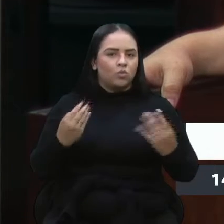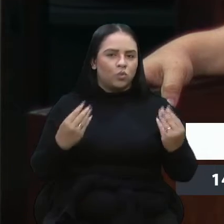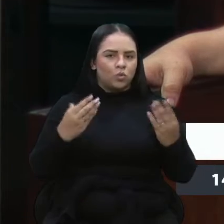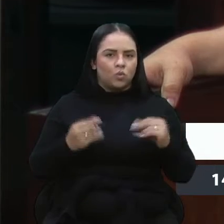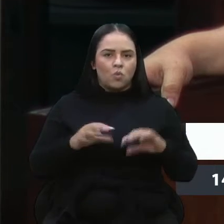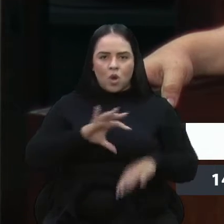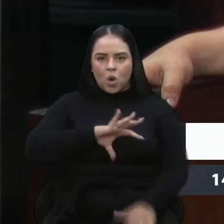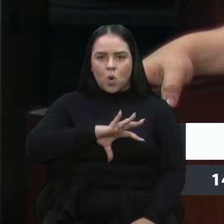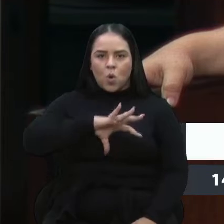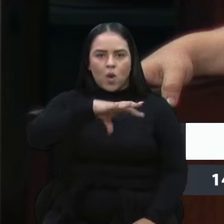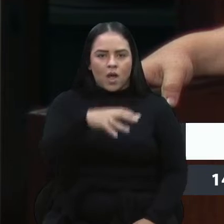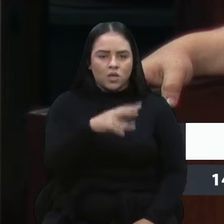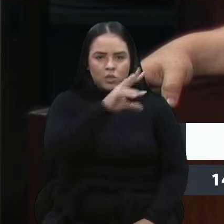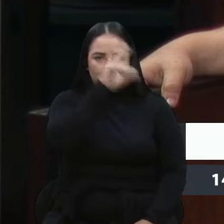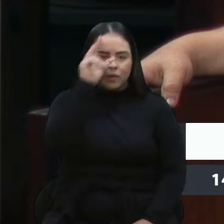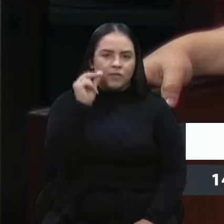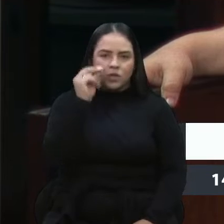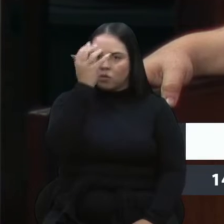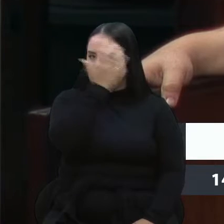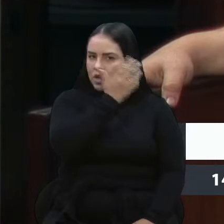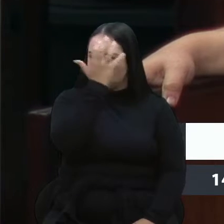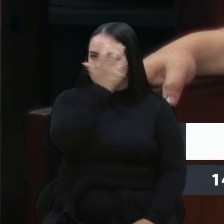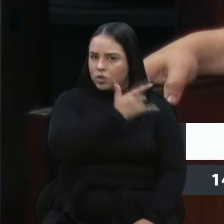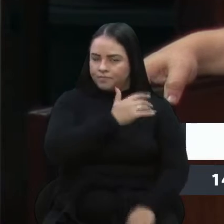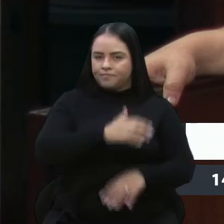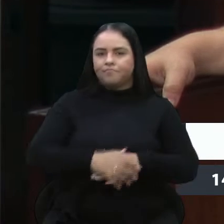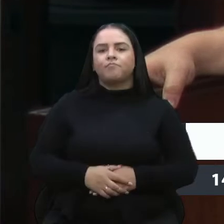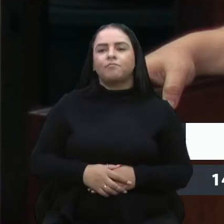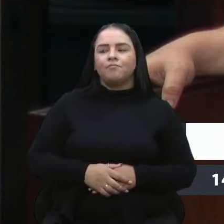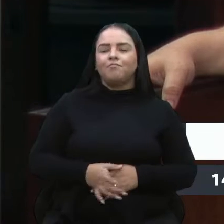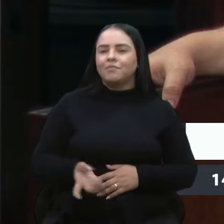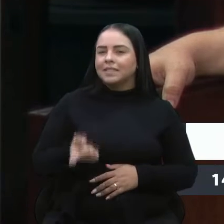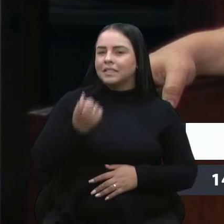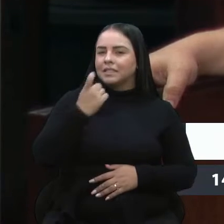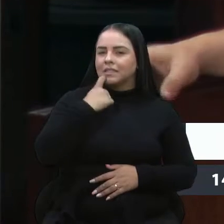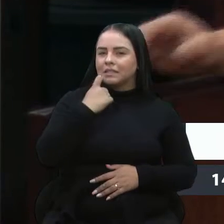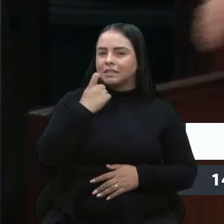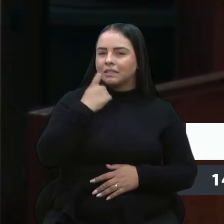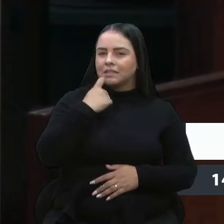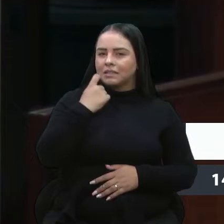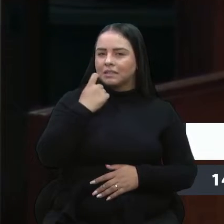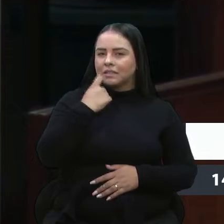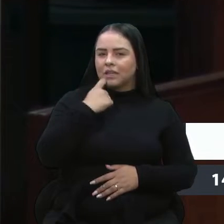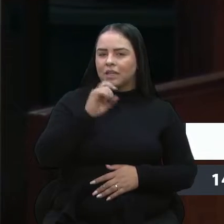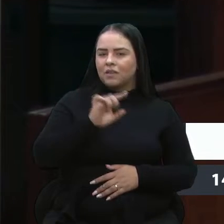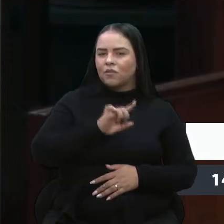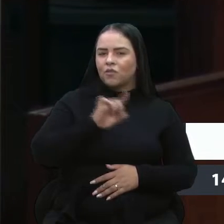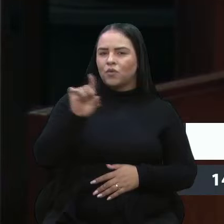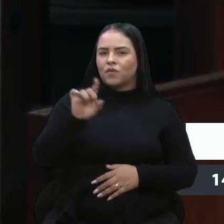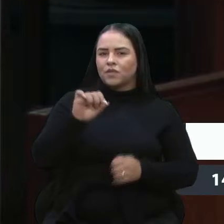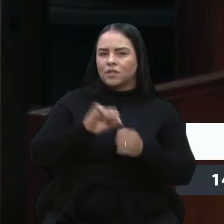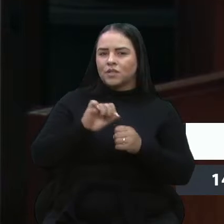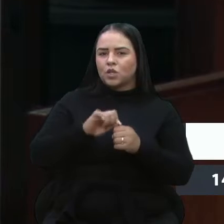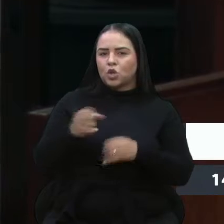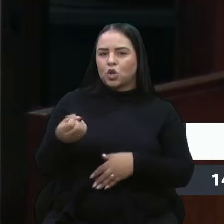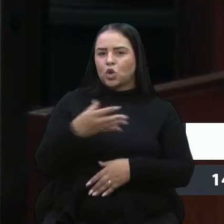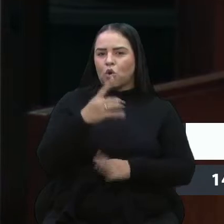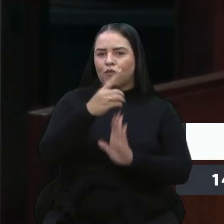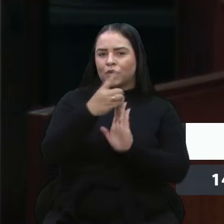do prefeito Adiló, que na sexta-feira fez um novo decreto,